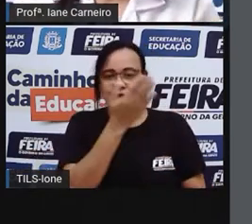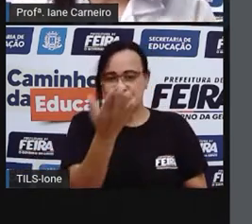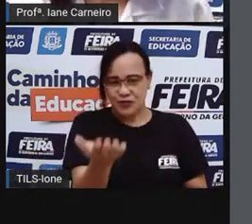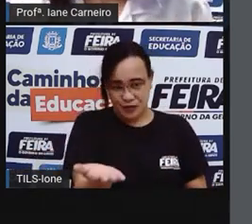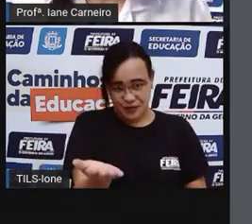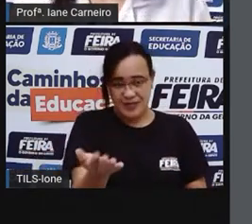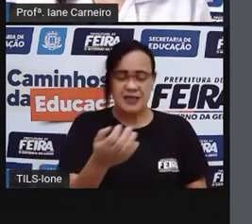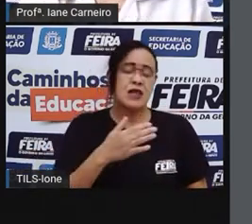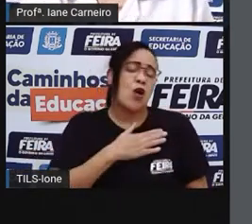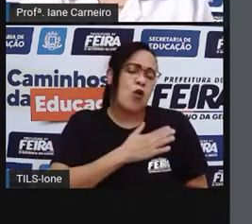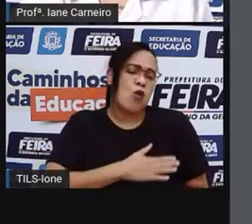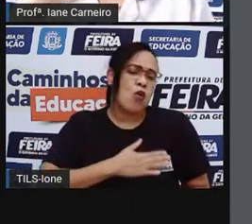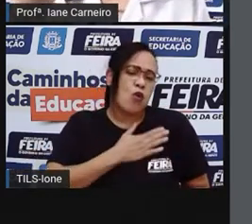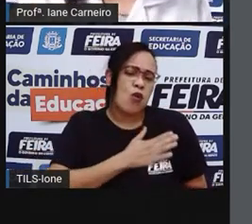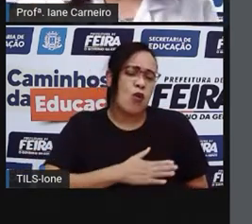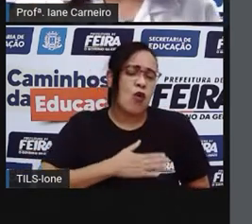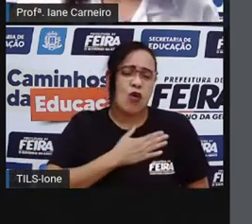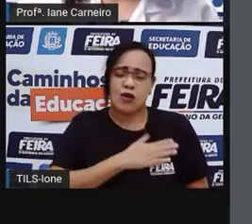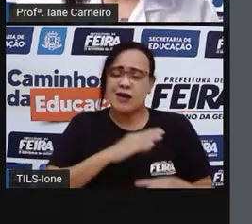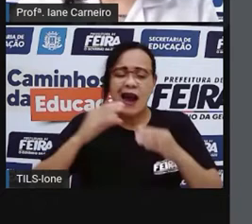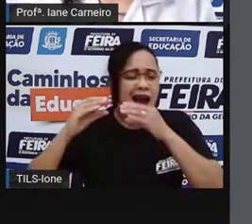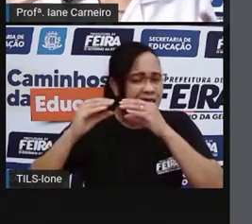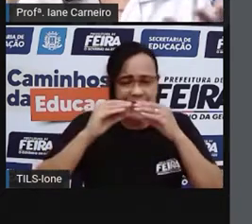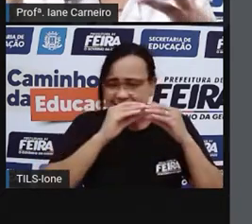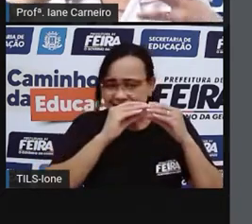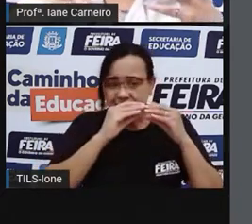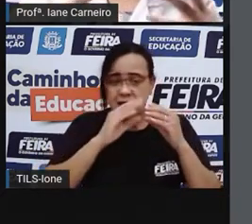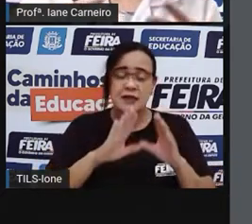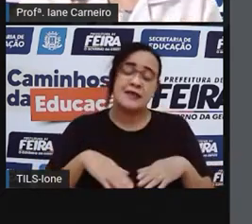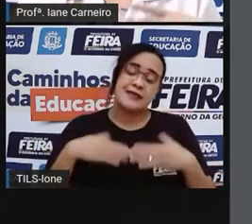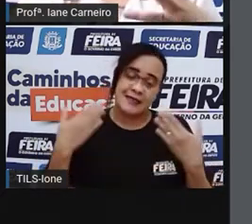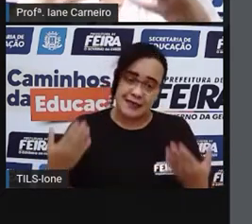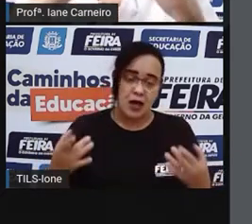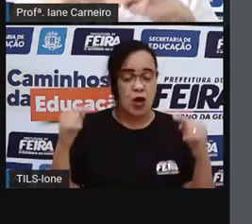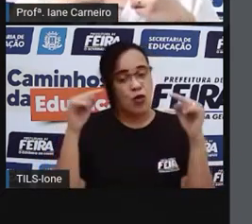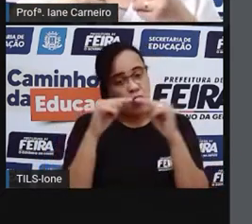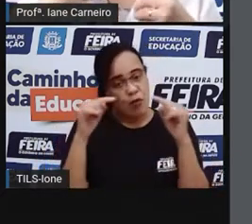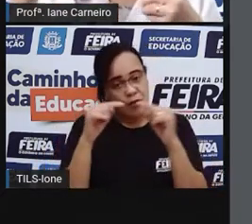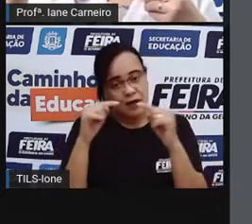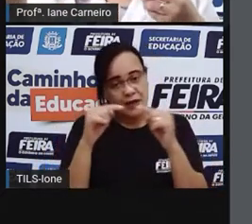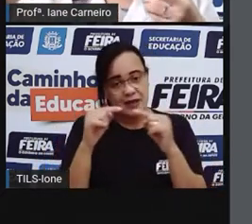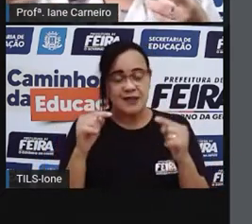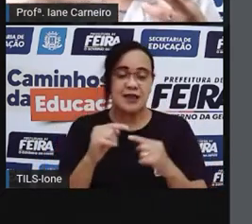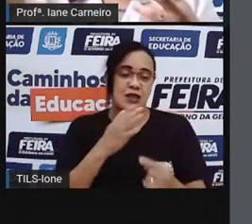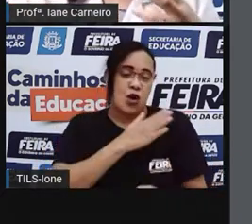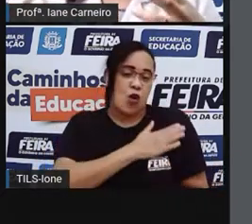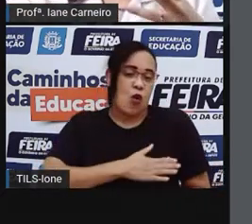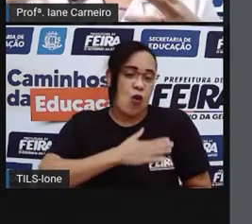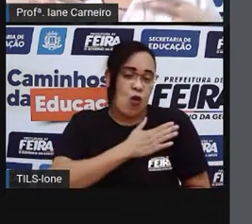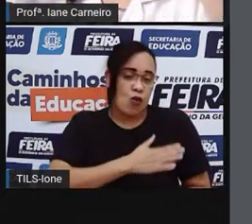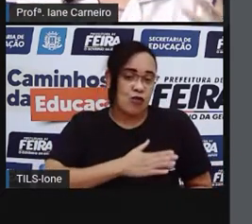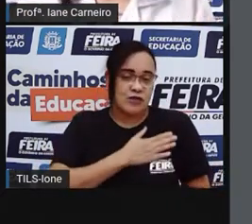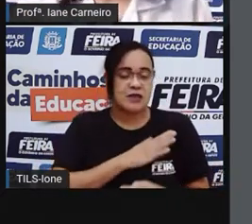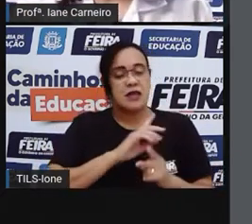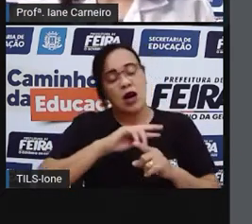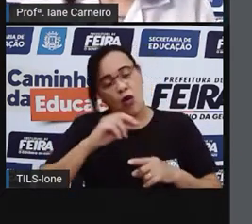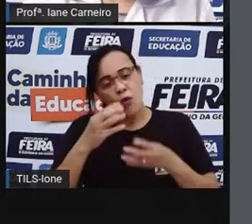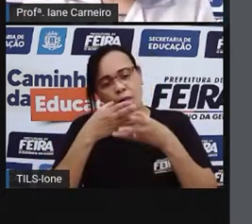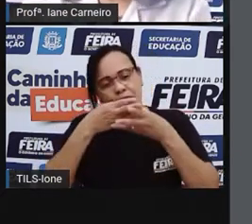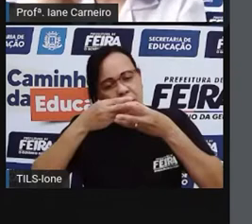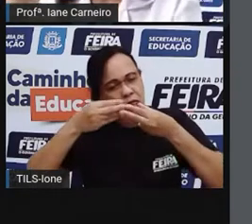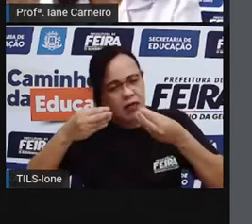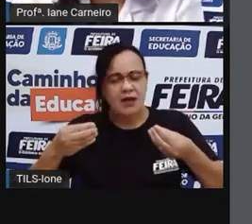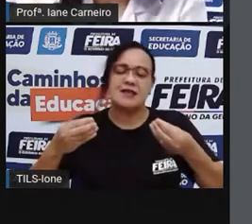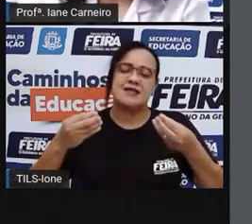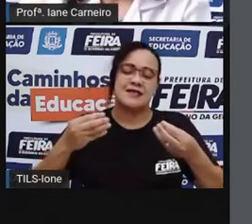eu gosto de melancia, né? Então, é um gosto de sabor e um gosto, um gosto, né? De gostar,